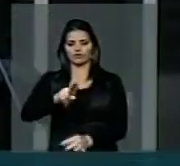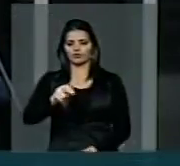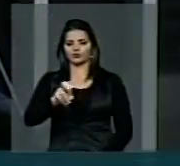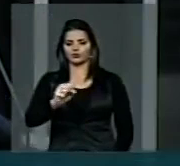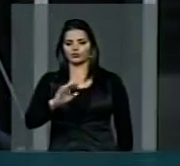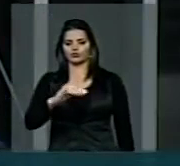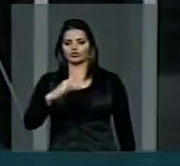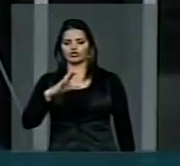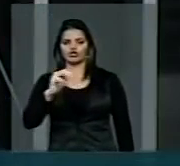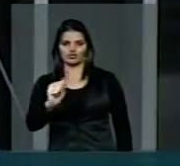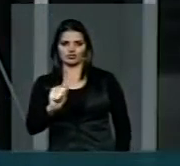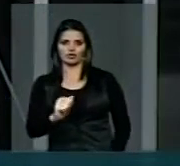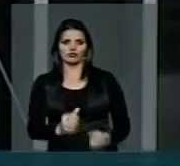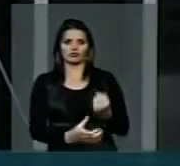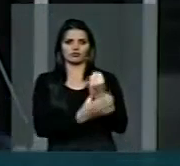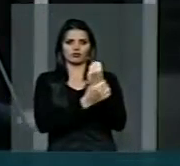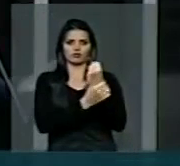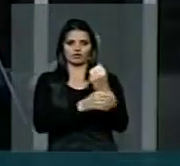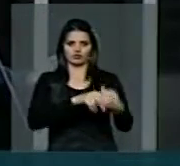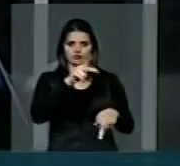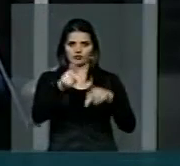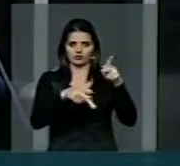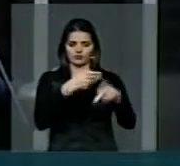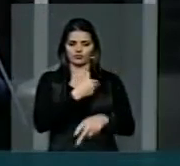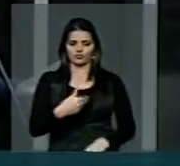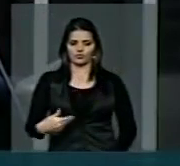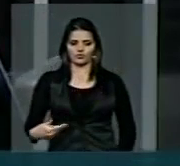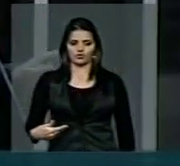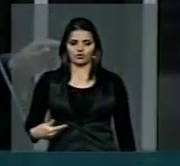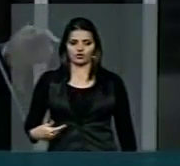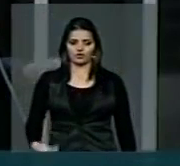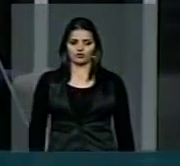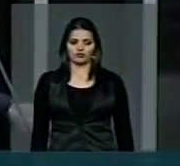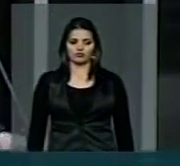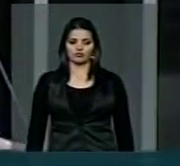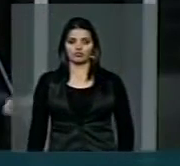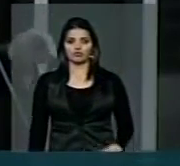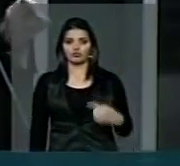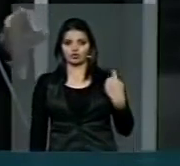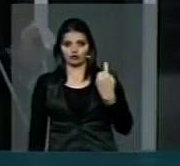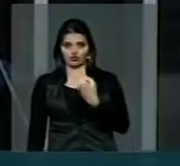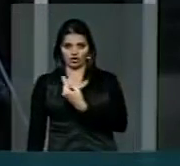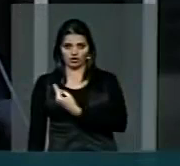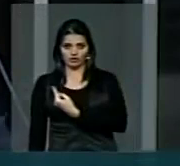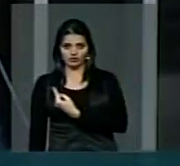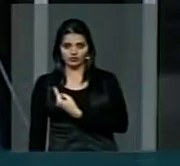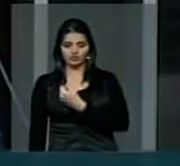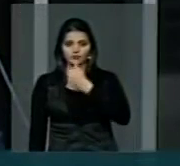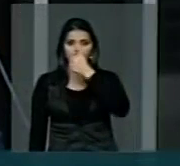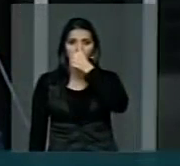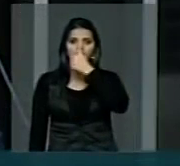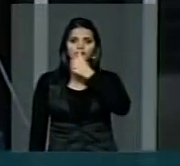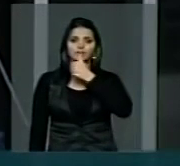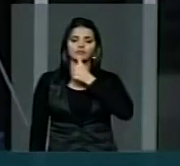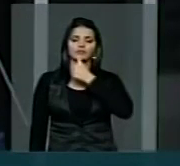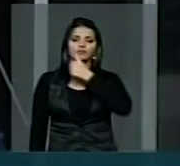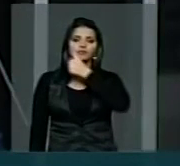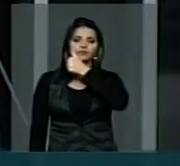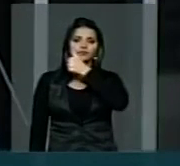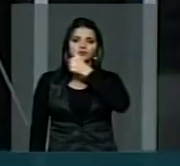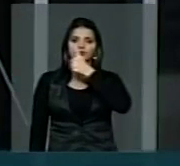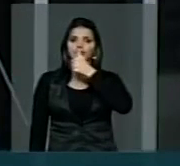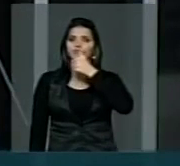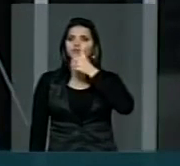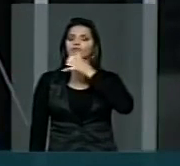pública e nós sendo sacrificados por